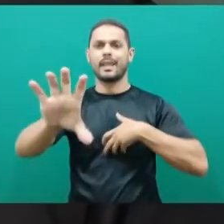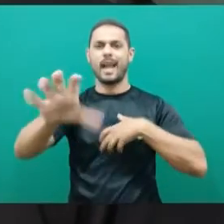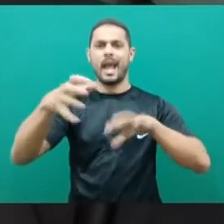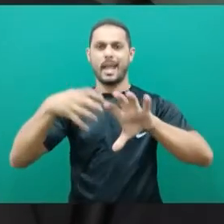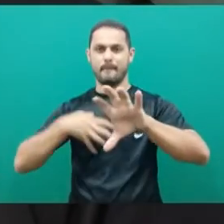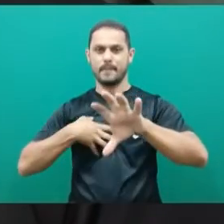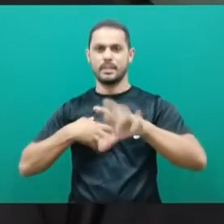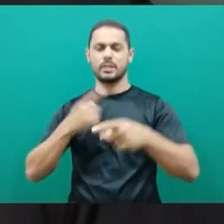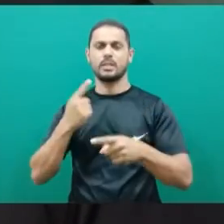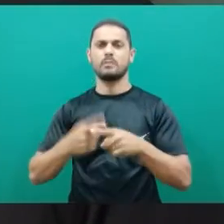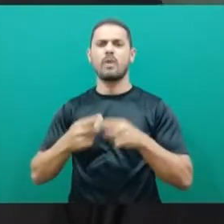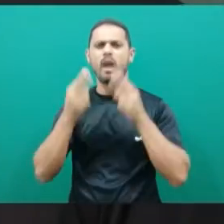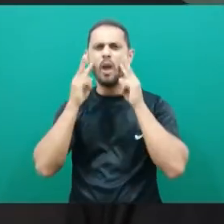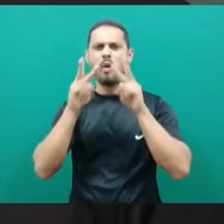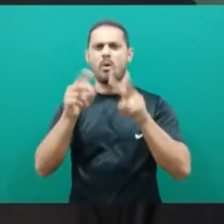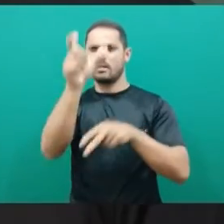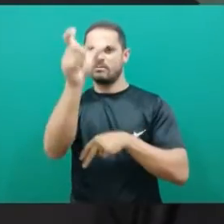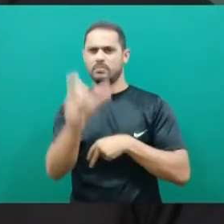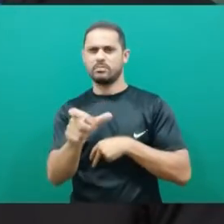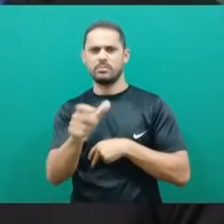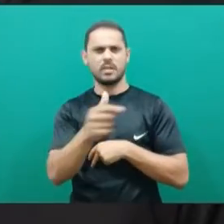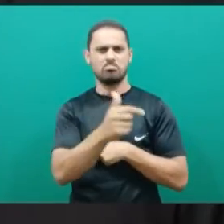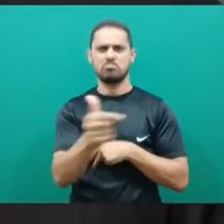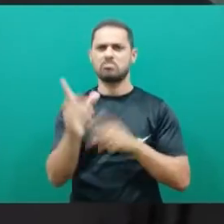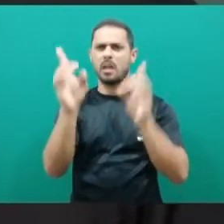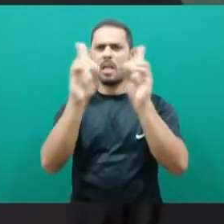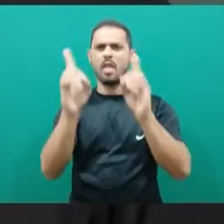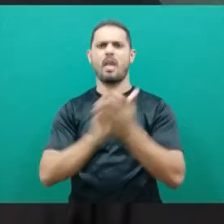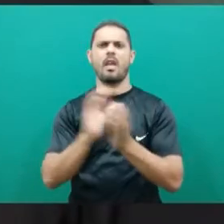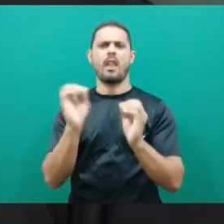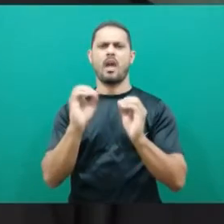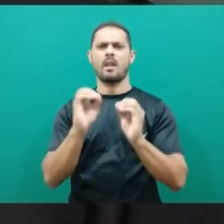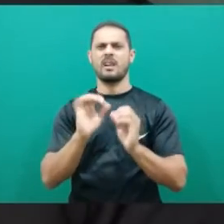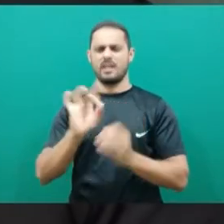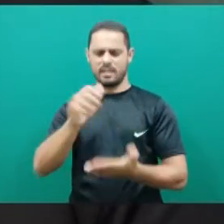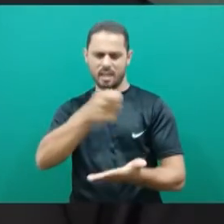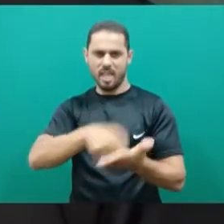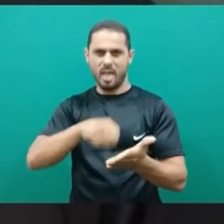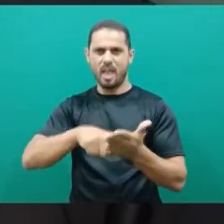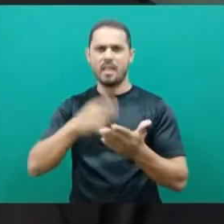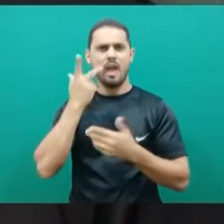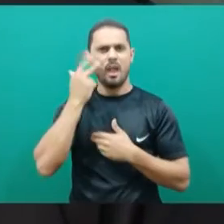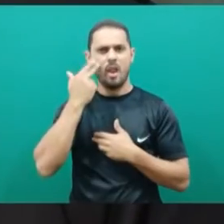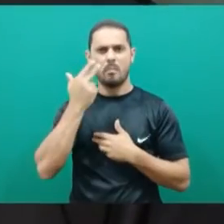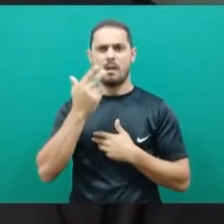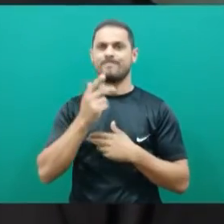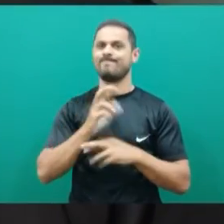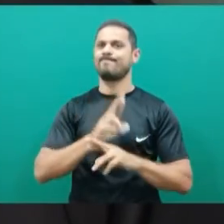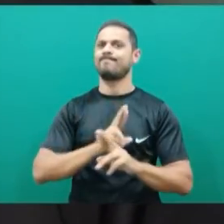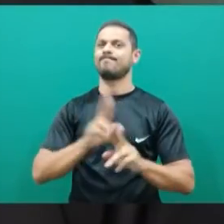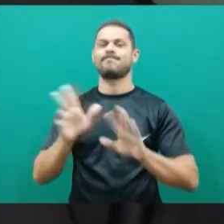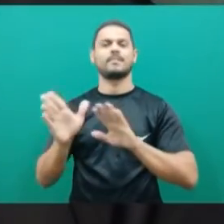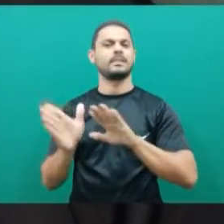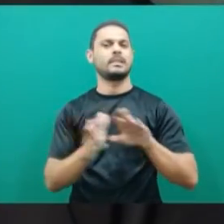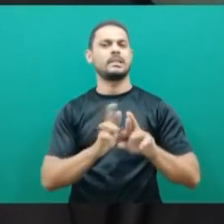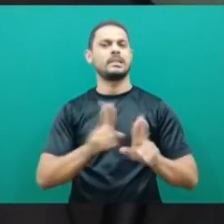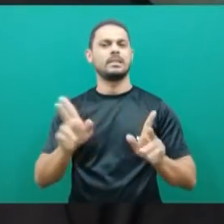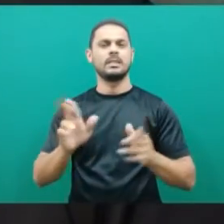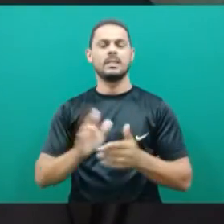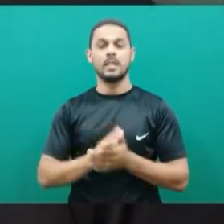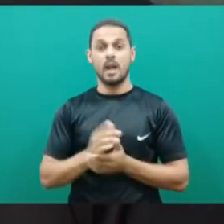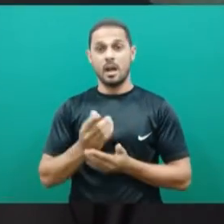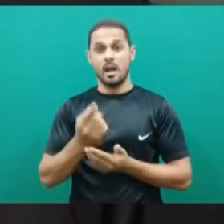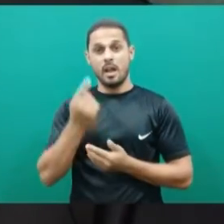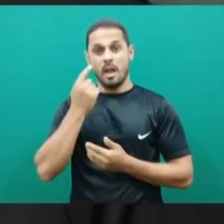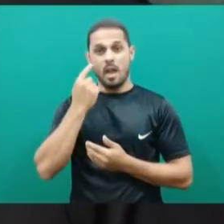tendo empatia. Porque eu olho e falo assim, não, mas não é uma pessoa deficiente. Ou então, ah, ela escreve, não é assim, não é assim que funciona.